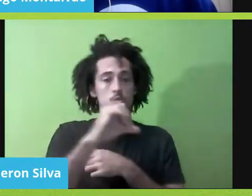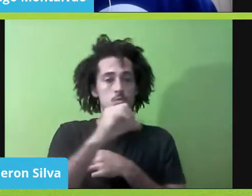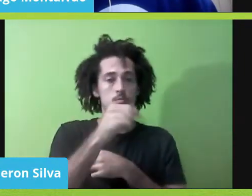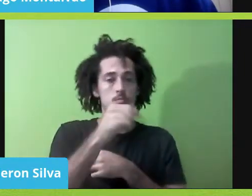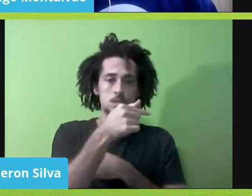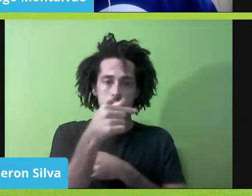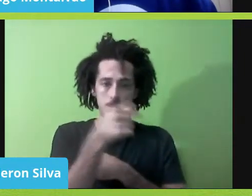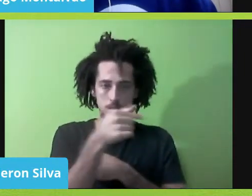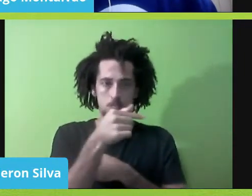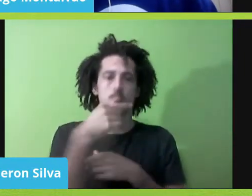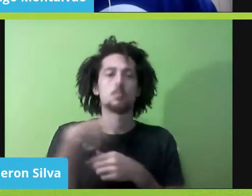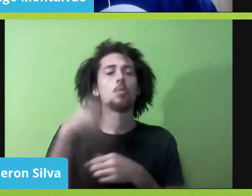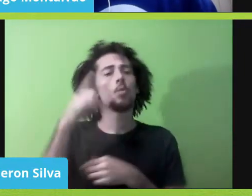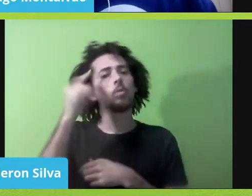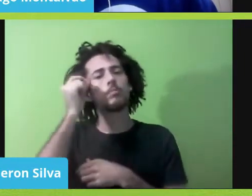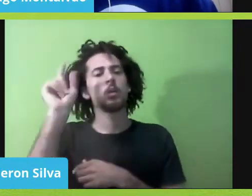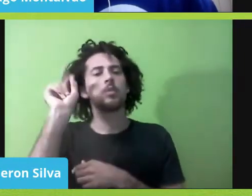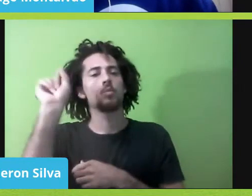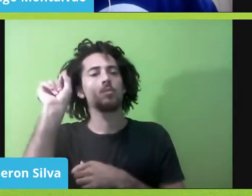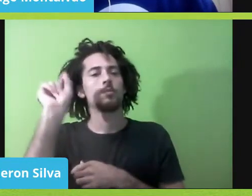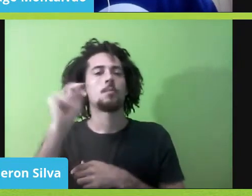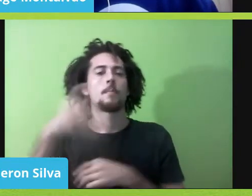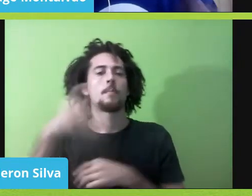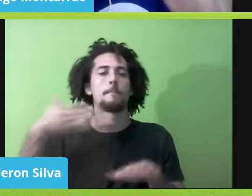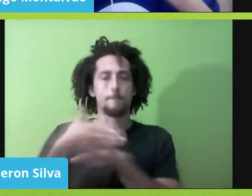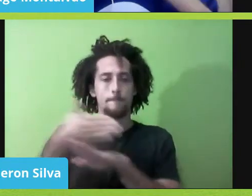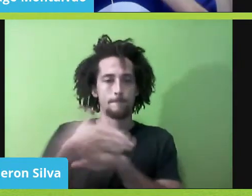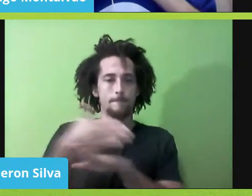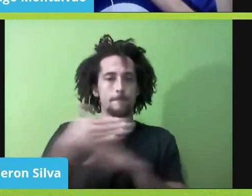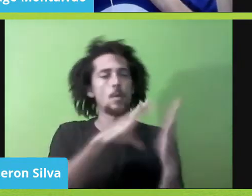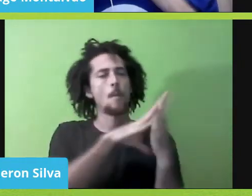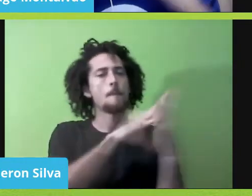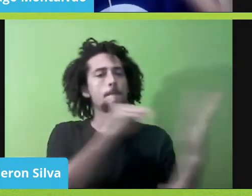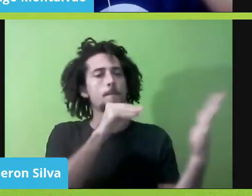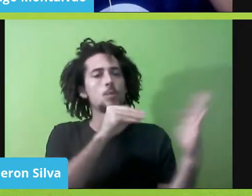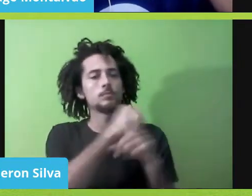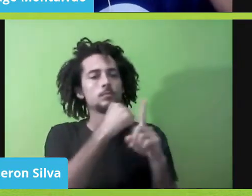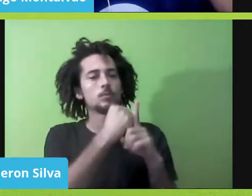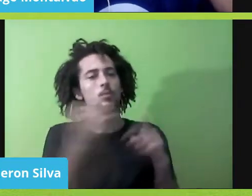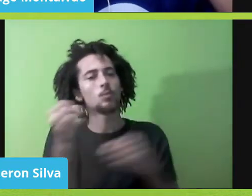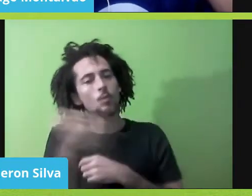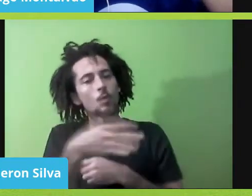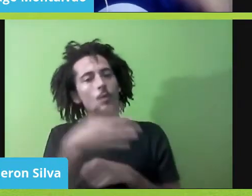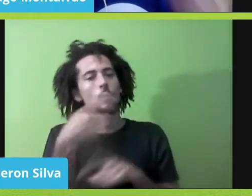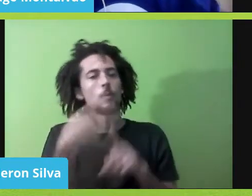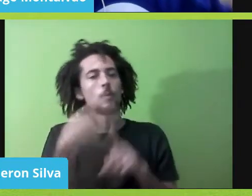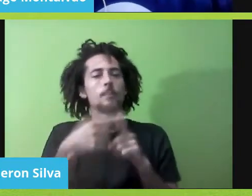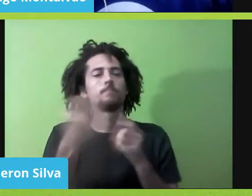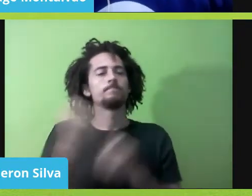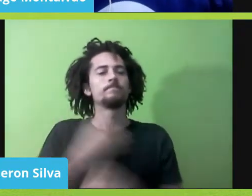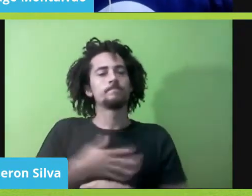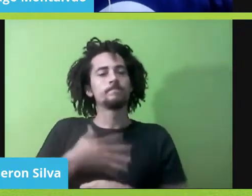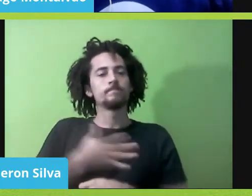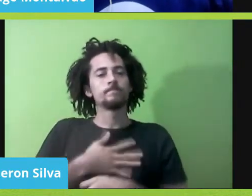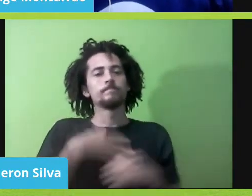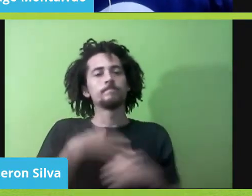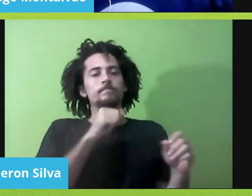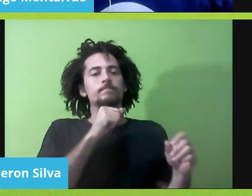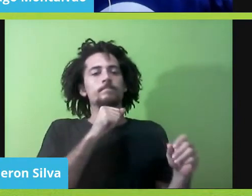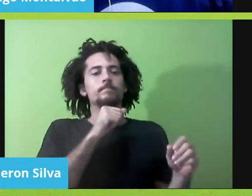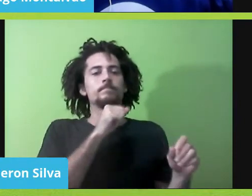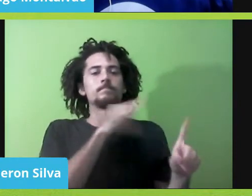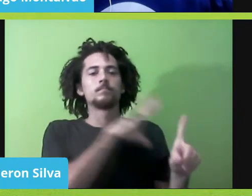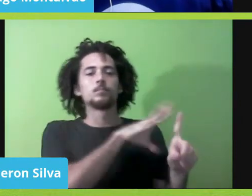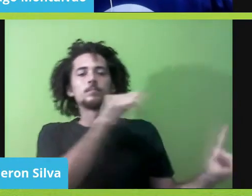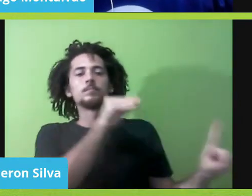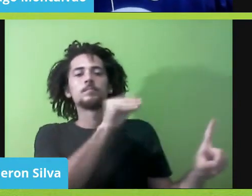participar desse novo modelo de sociedade e muito inspirada pelo movimento indígena.